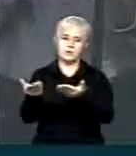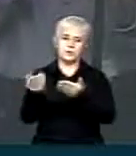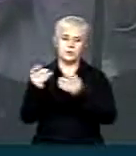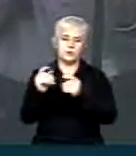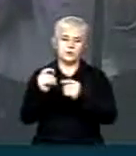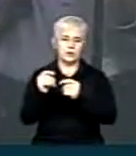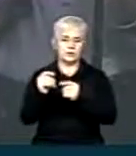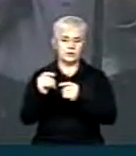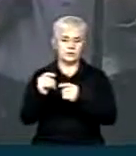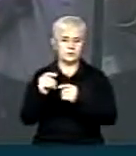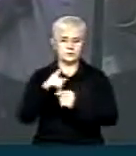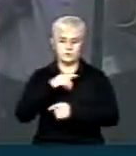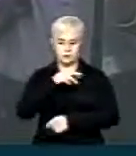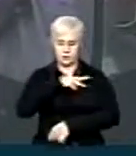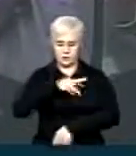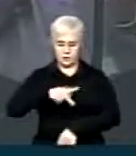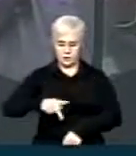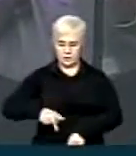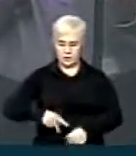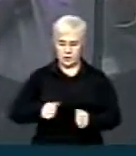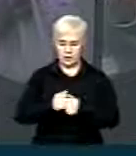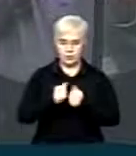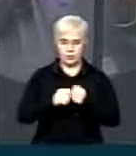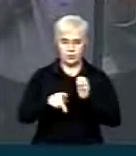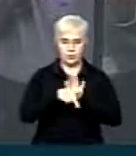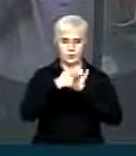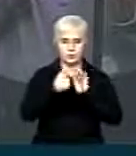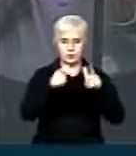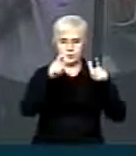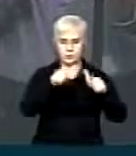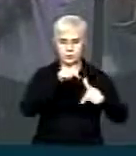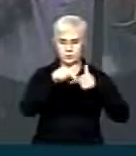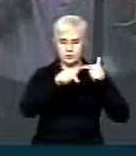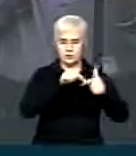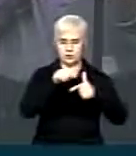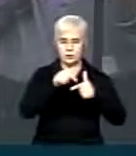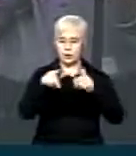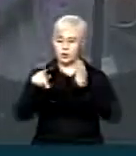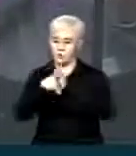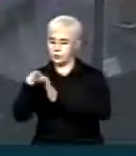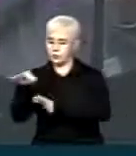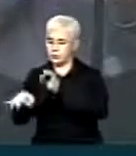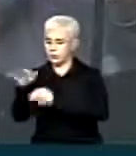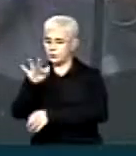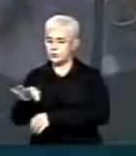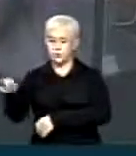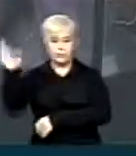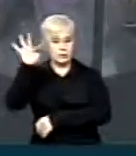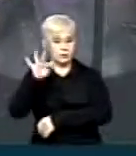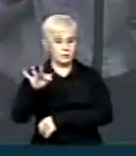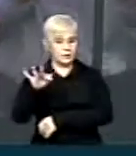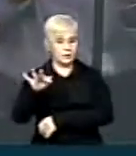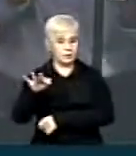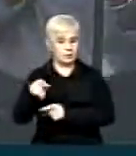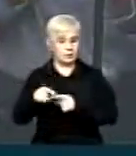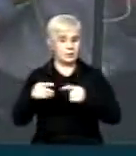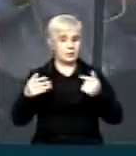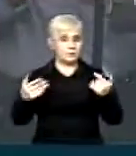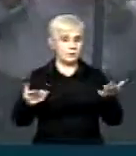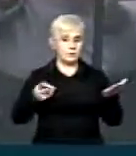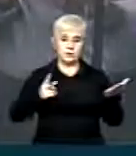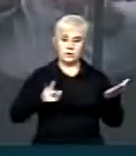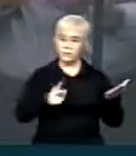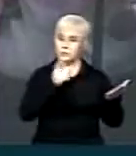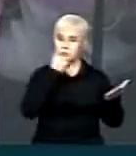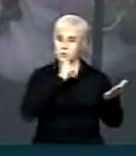colocar o Ministério Público nos seus devidos ofícios e o próprio Juiz Federal, enquanto isso não se faz por